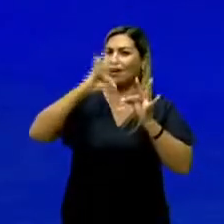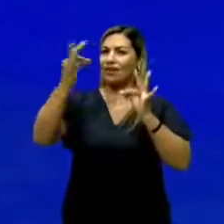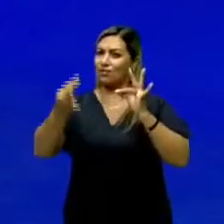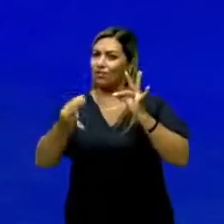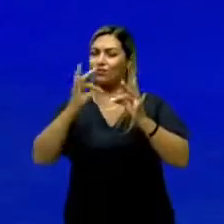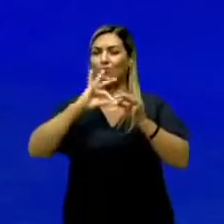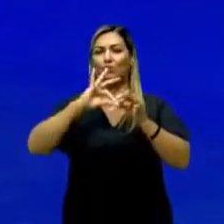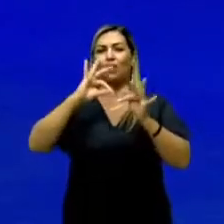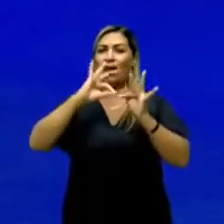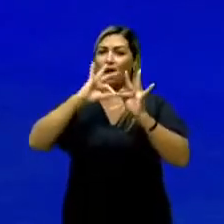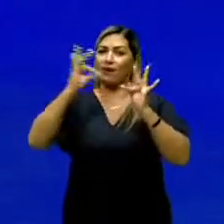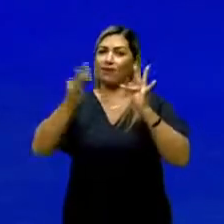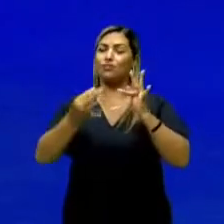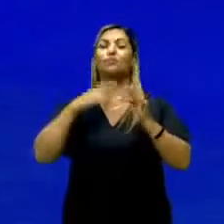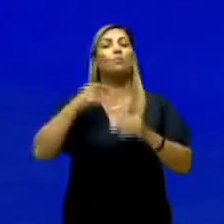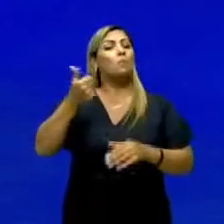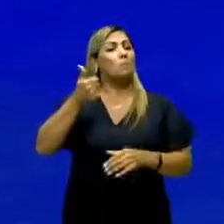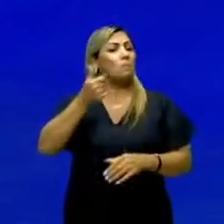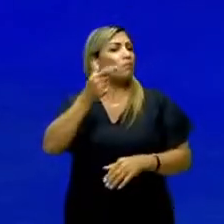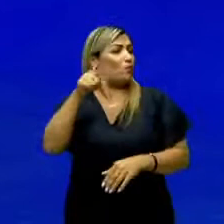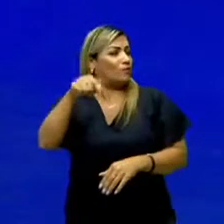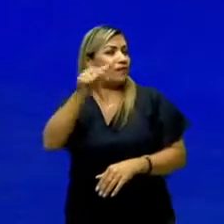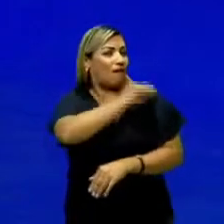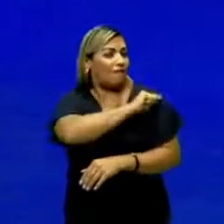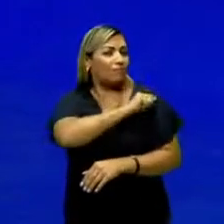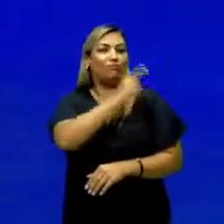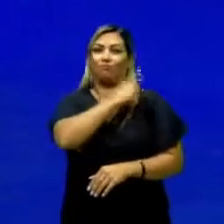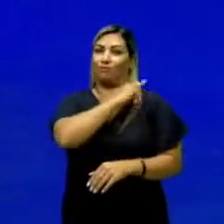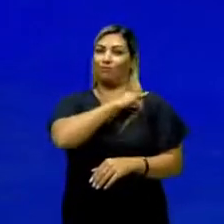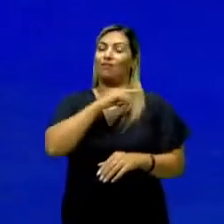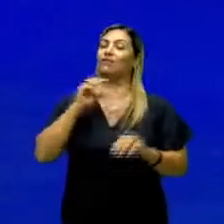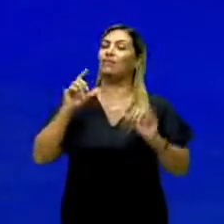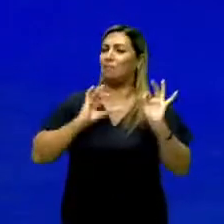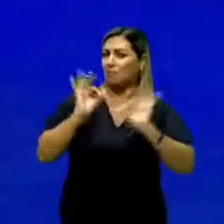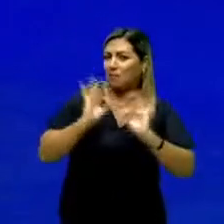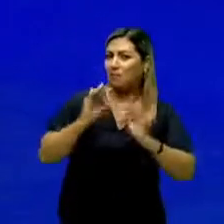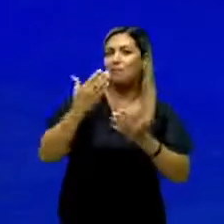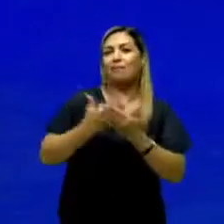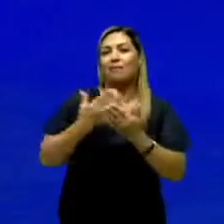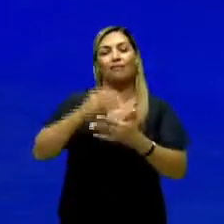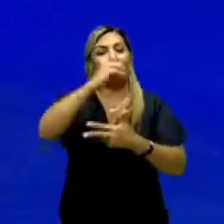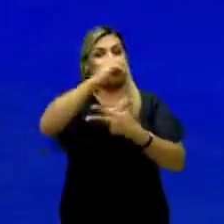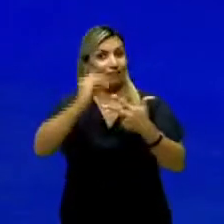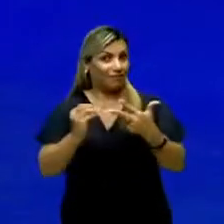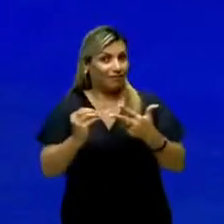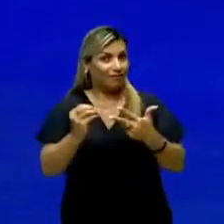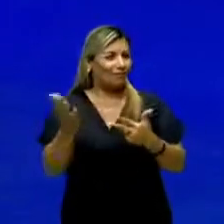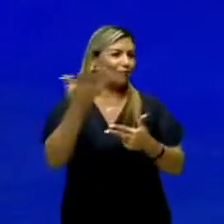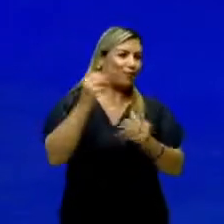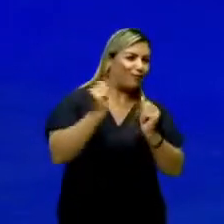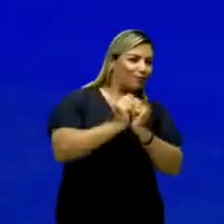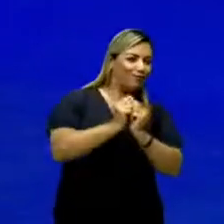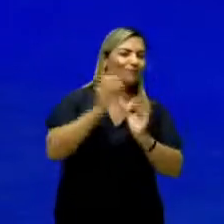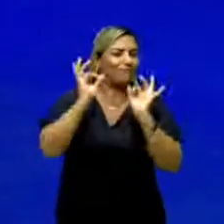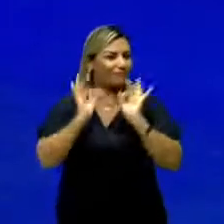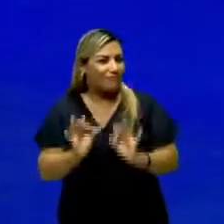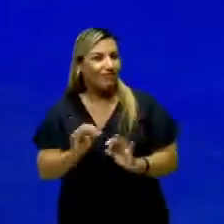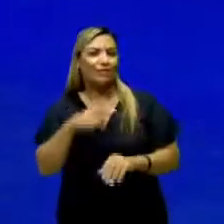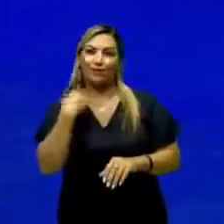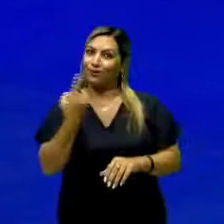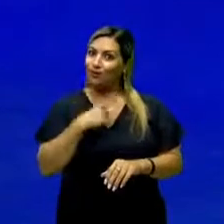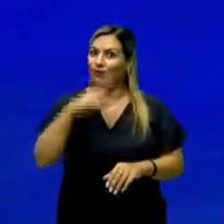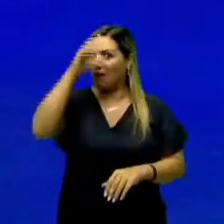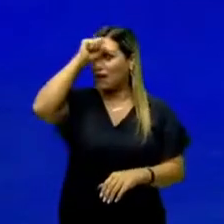estudante da primeira série do ensino médio, para você que está se preparando para o Enem. Fica comigo que eu tenho certeza que a gente vai